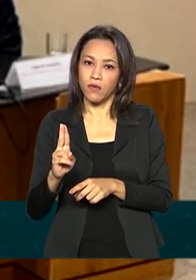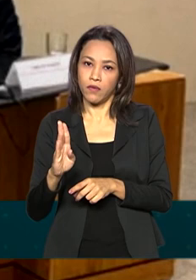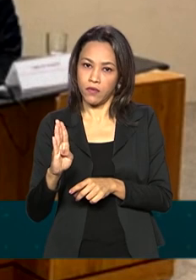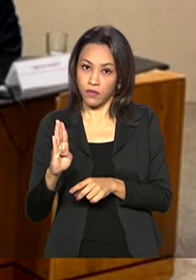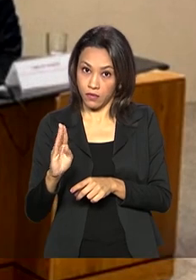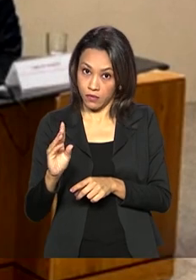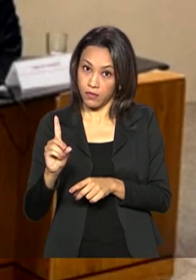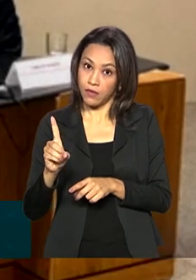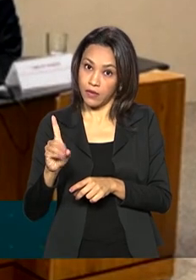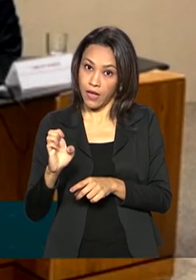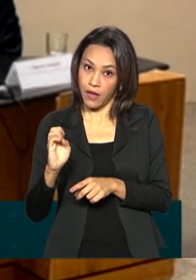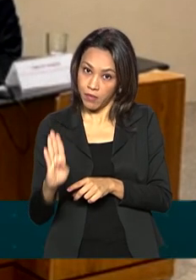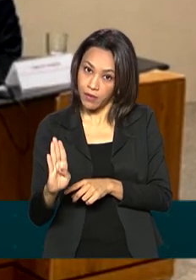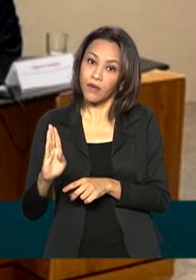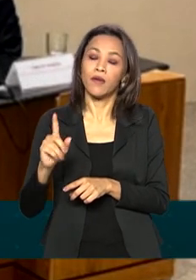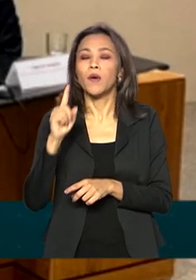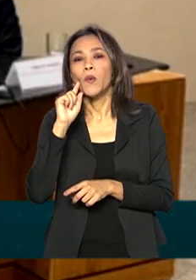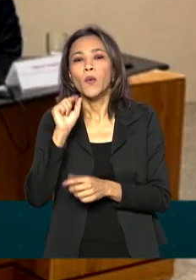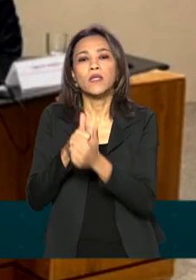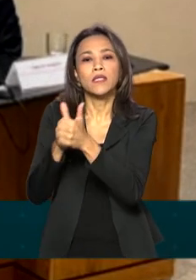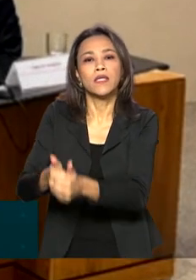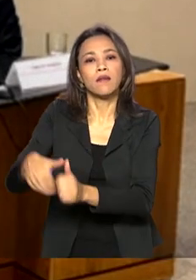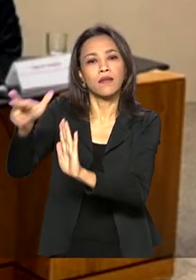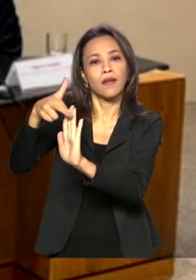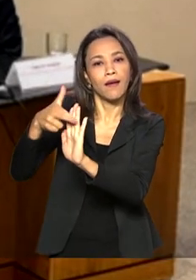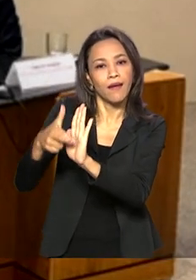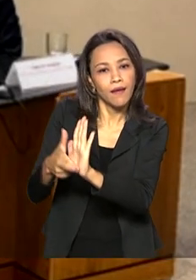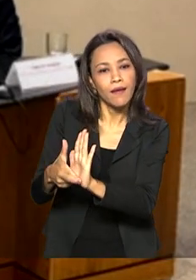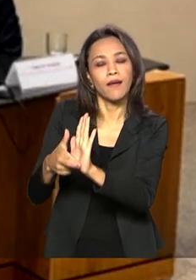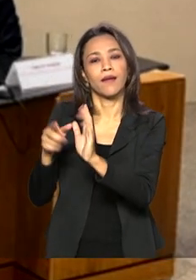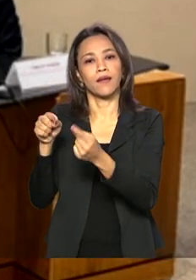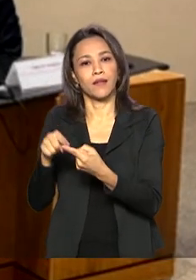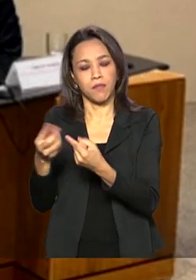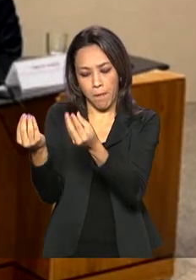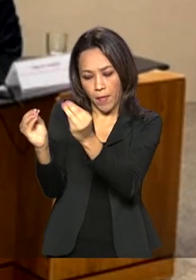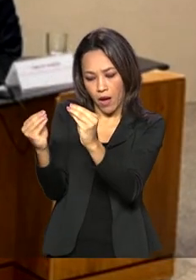debruçando na questão dos critérios para a regulamentação do Fundeb. Obrigado. Obrigado. Obrigado. O